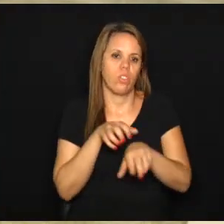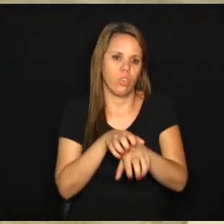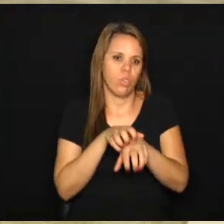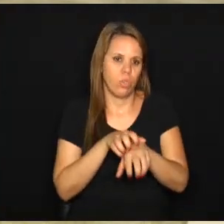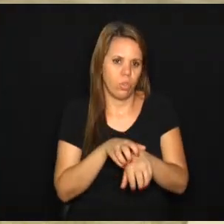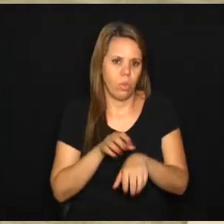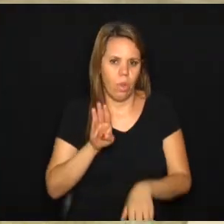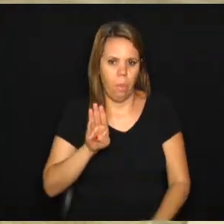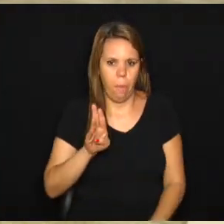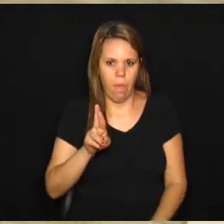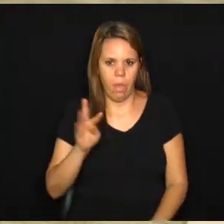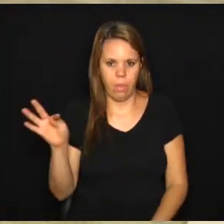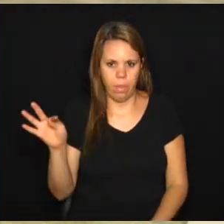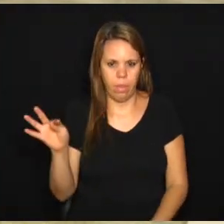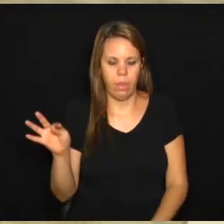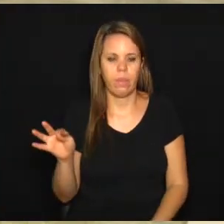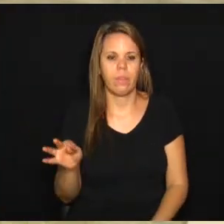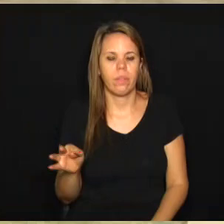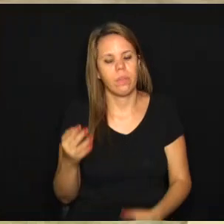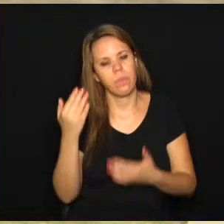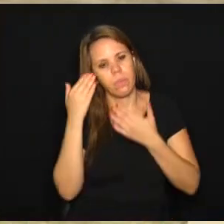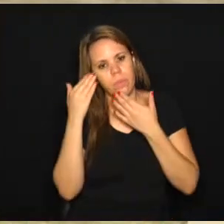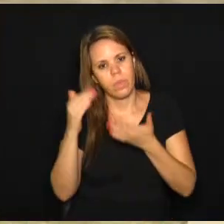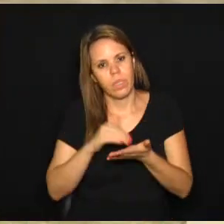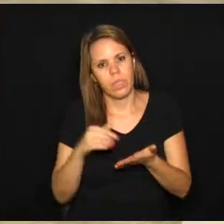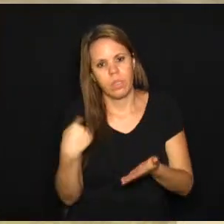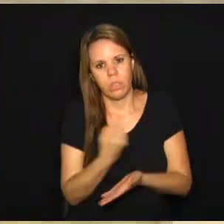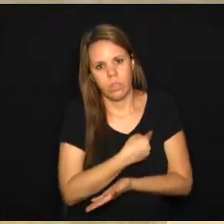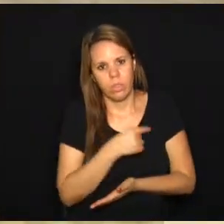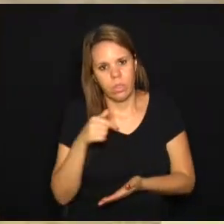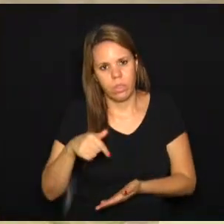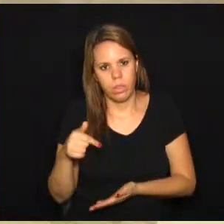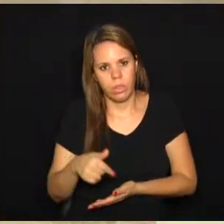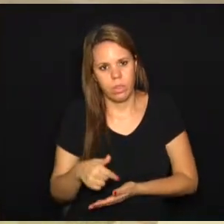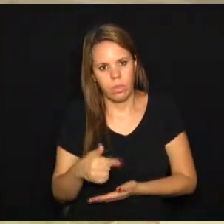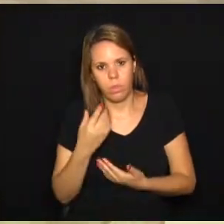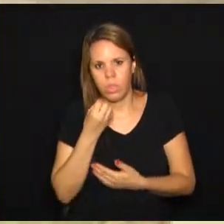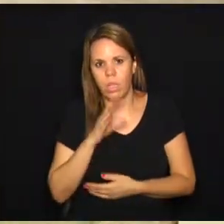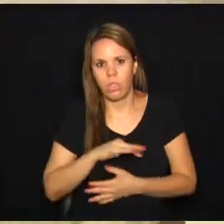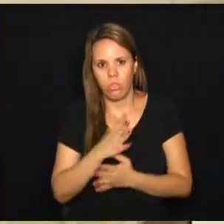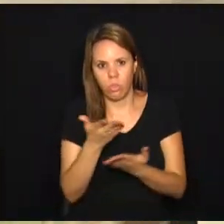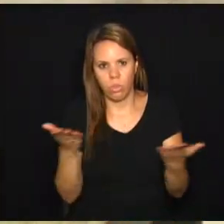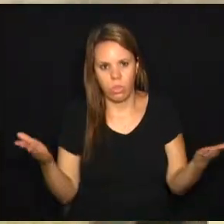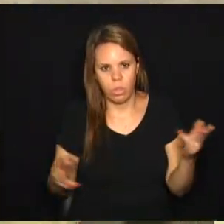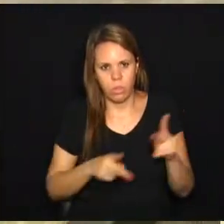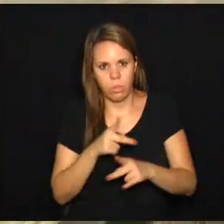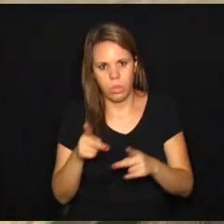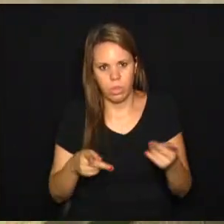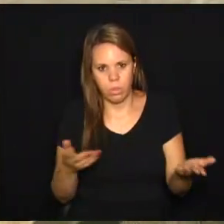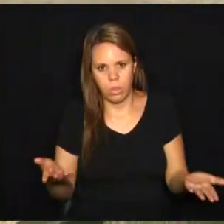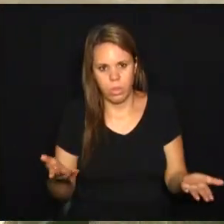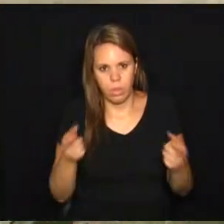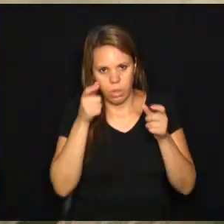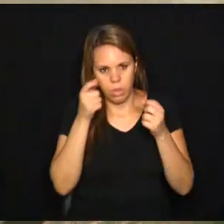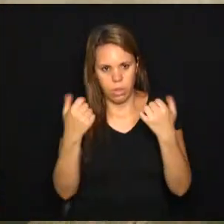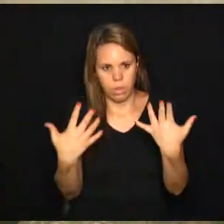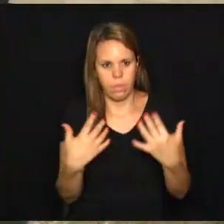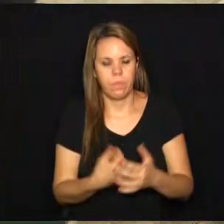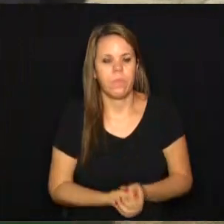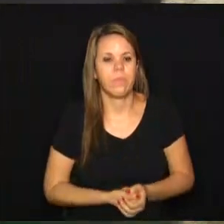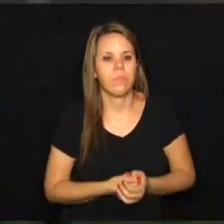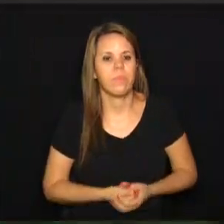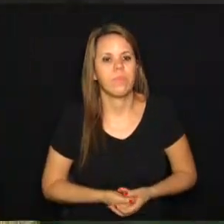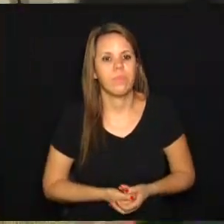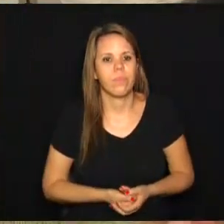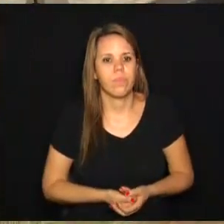com o BRT. Ok. Muito obrigada, secretário, por falar aqui com a gente. Muito obrigado e boa tarde a todos os telespectadores. Obrigada.